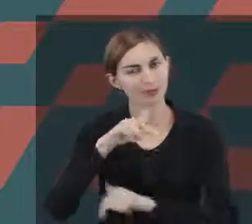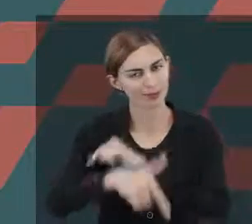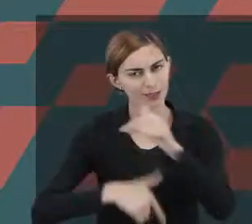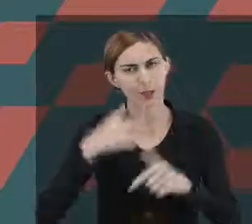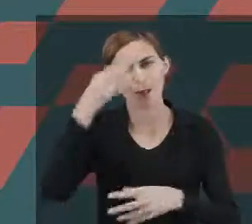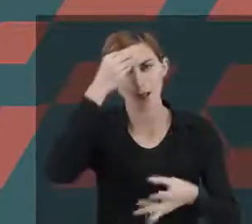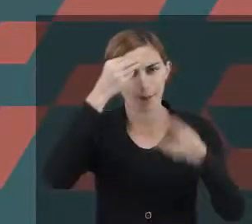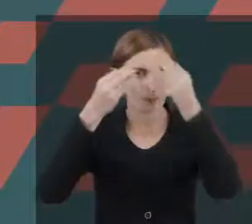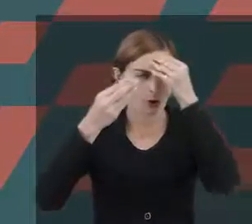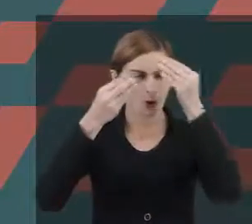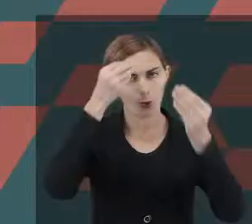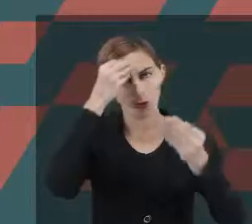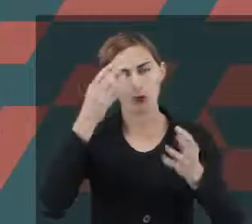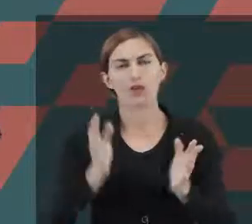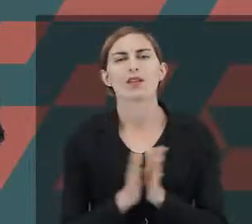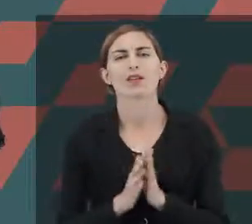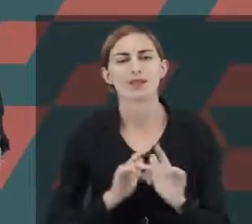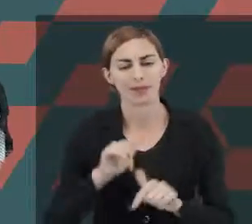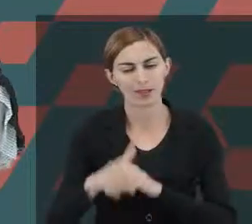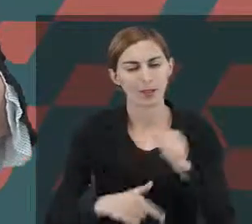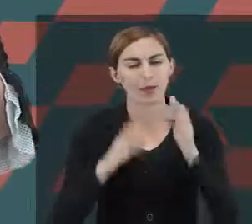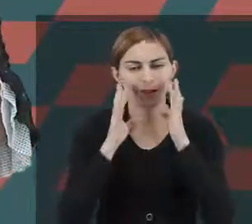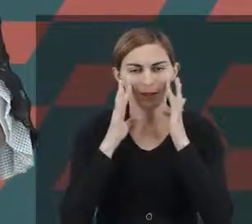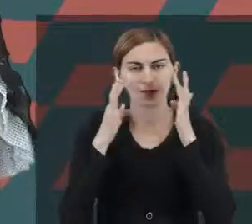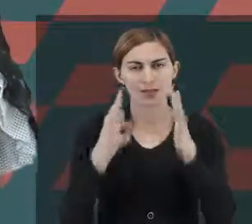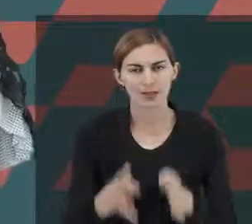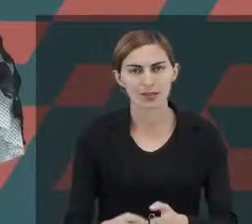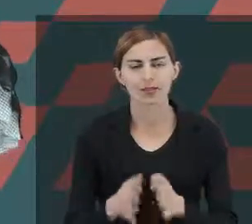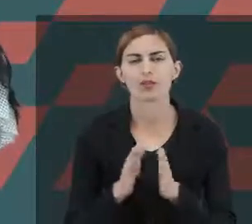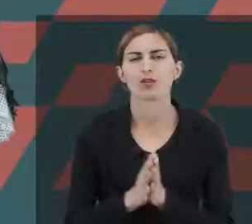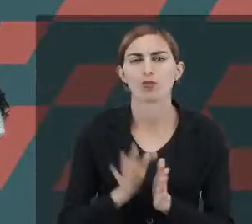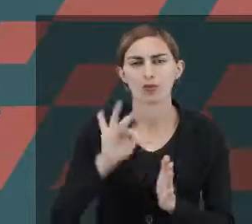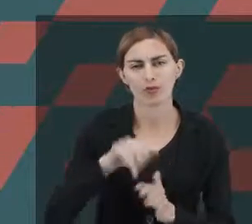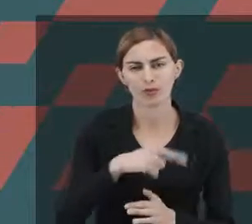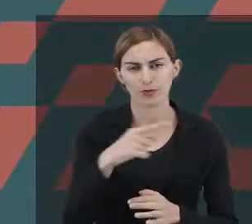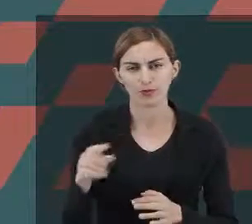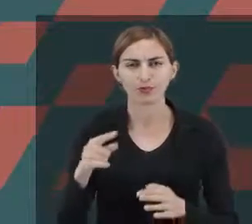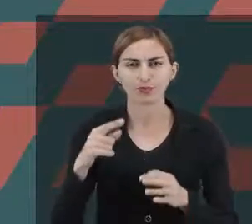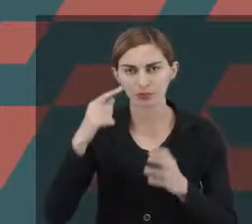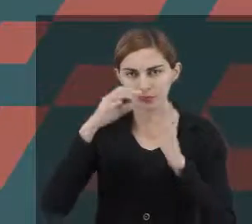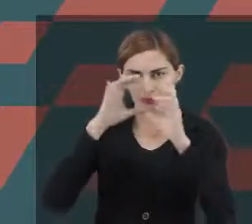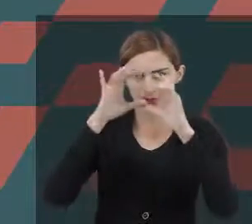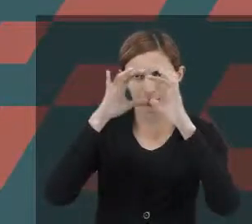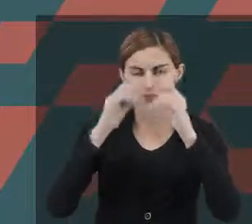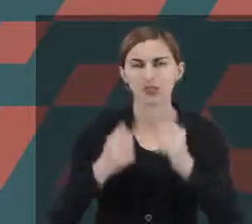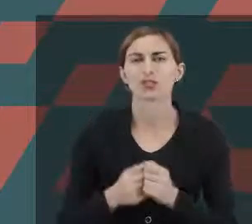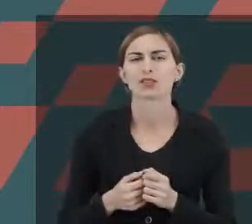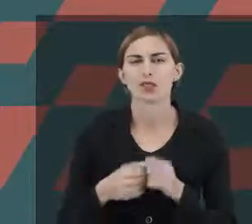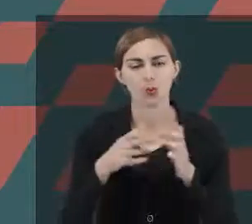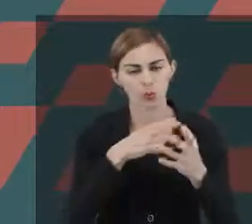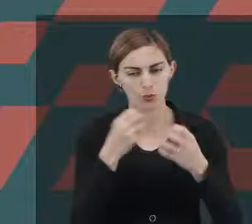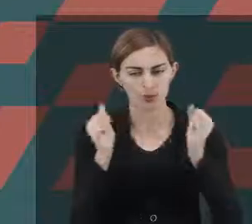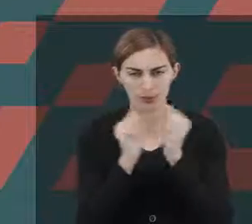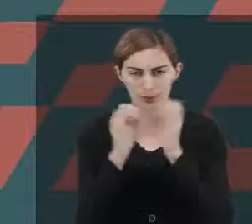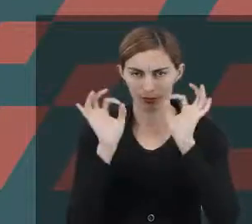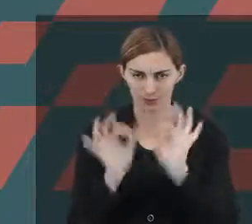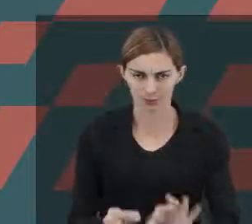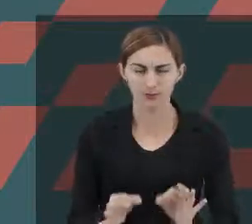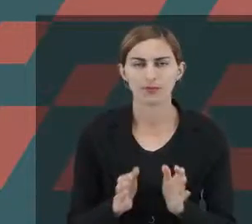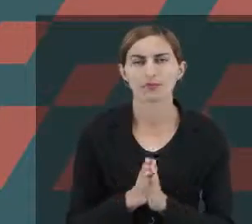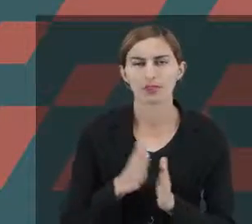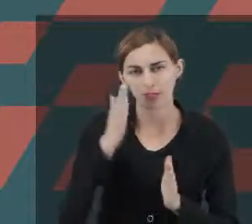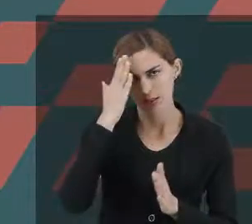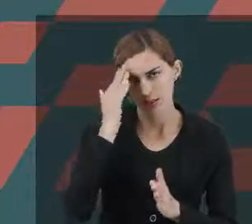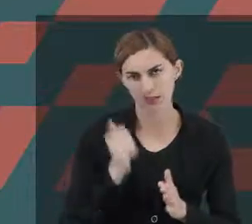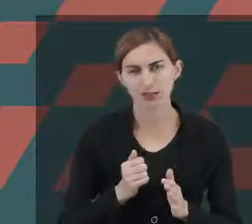Então vamos trabalhar memória, vamos trabalhar atenção, funções executivas, a questão sensorial. E com certeza,